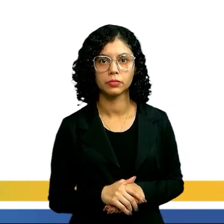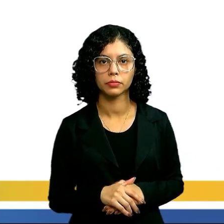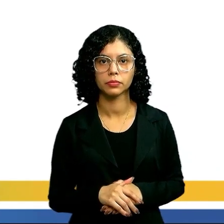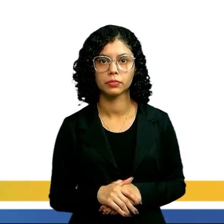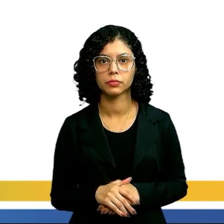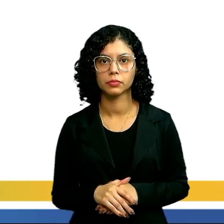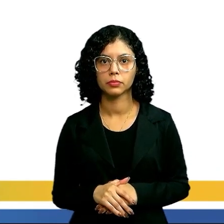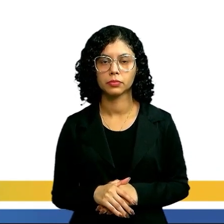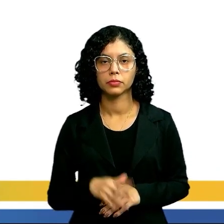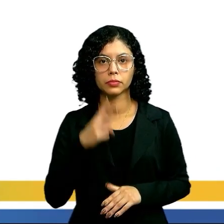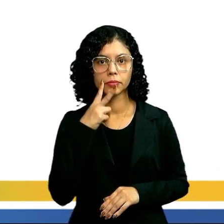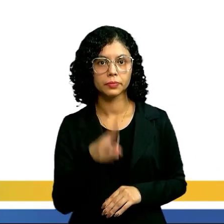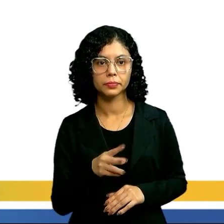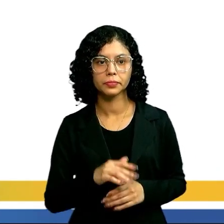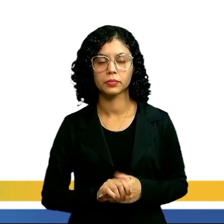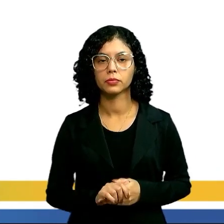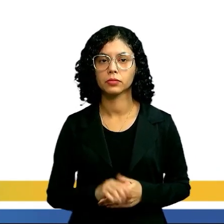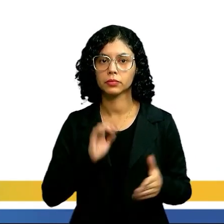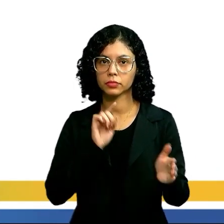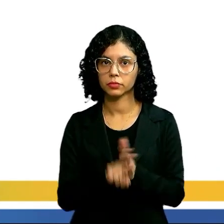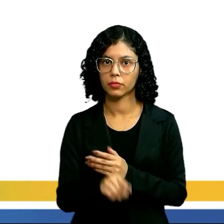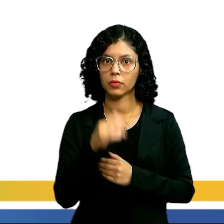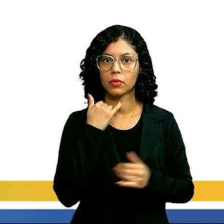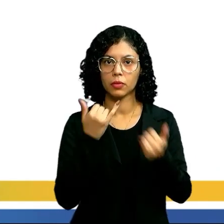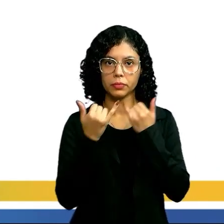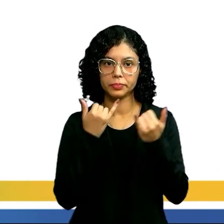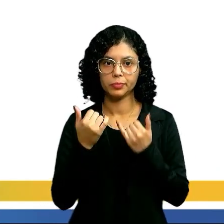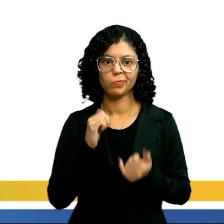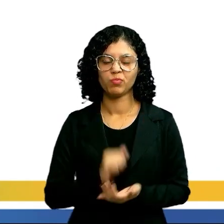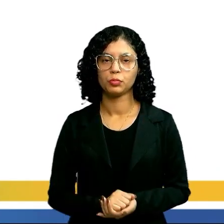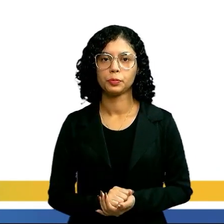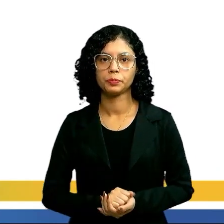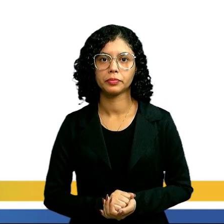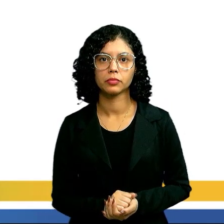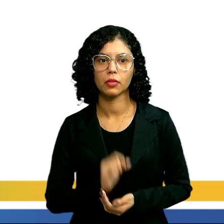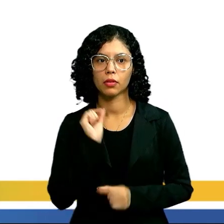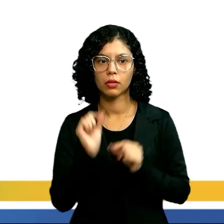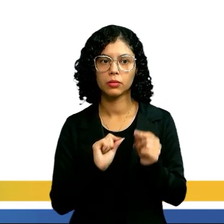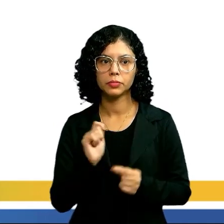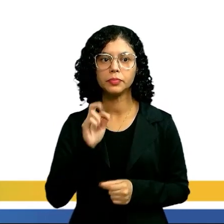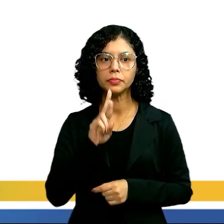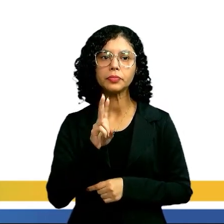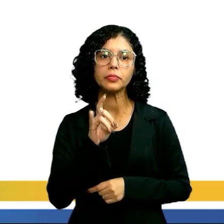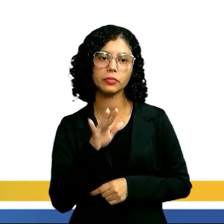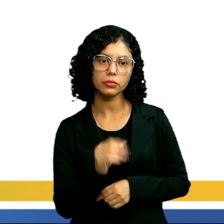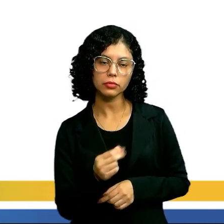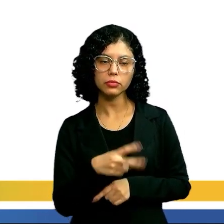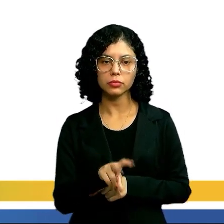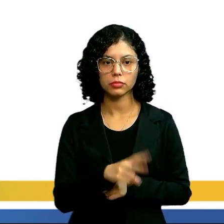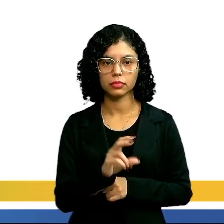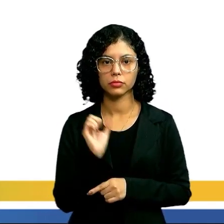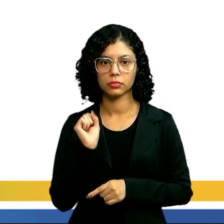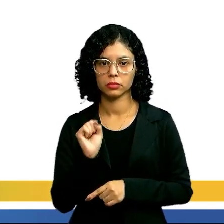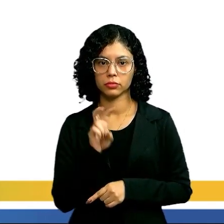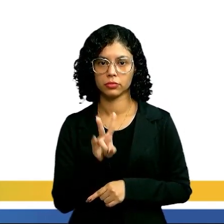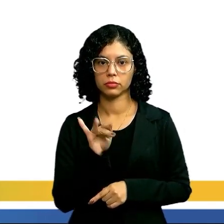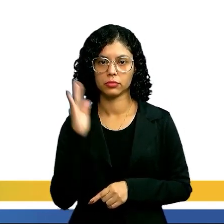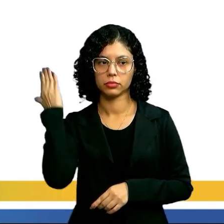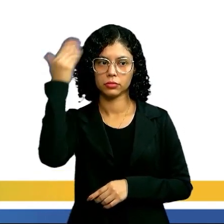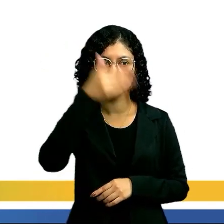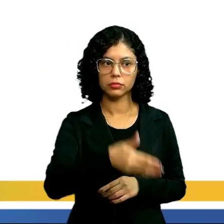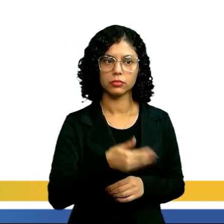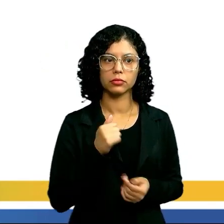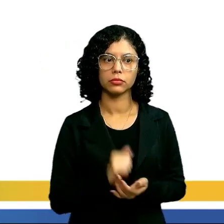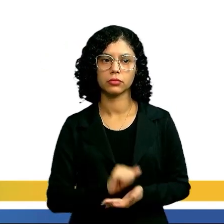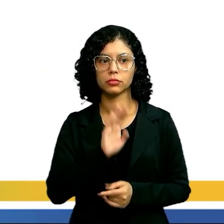Olha aí. A questão nos informa, tá? Que a resistência mecânica S da viga